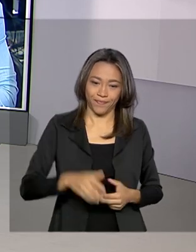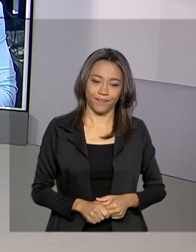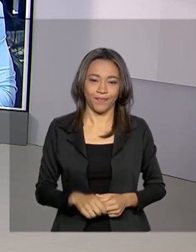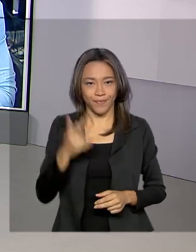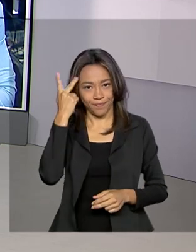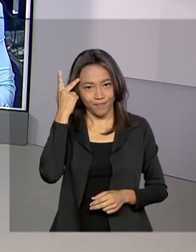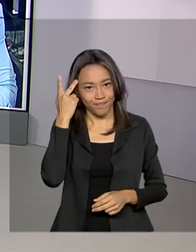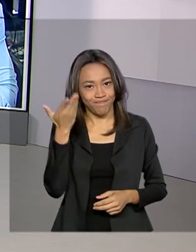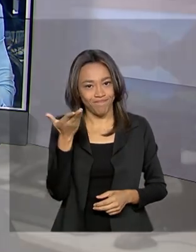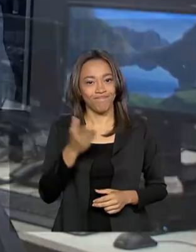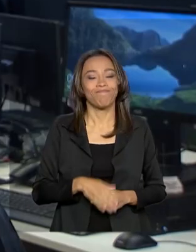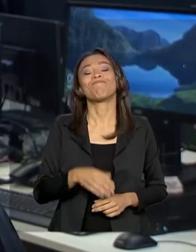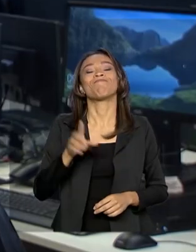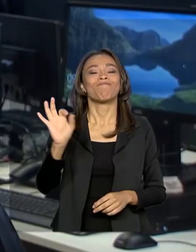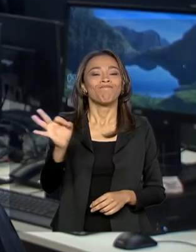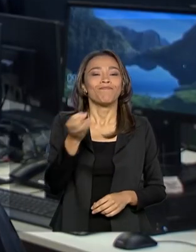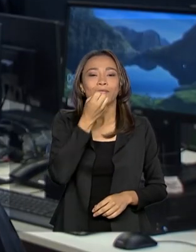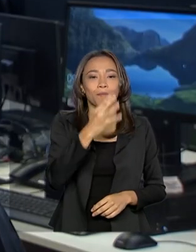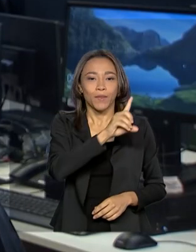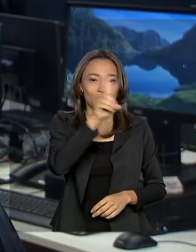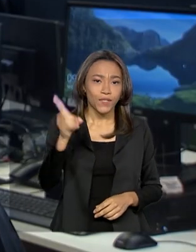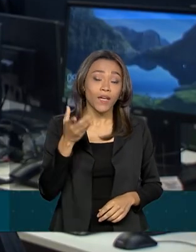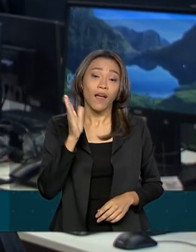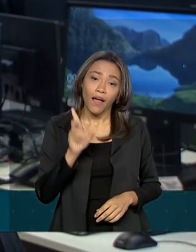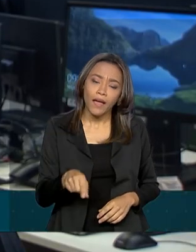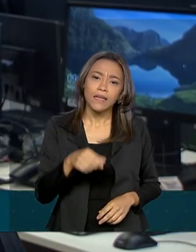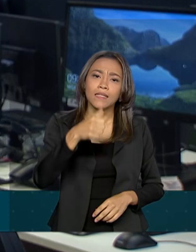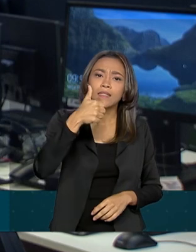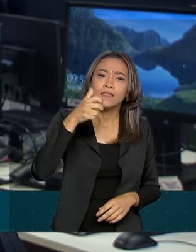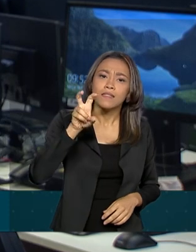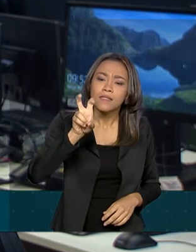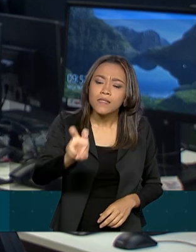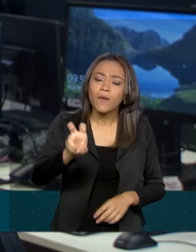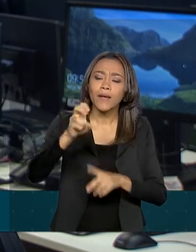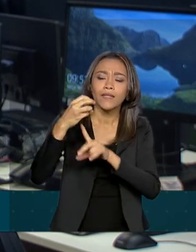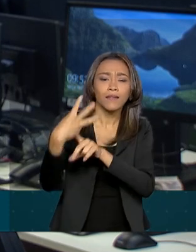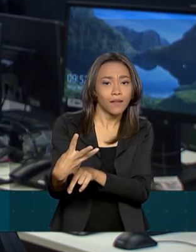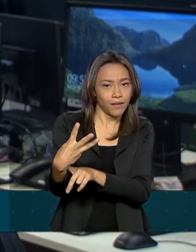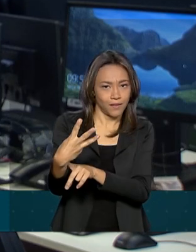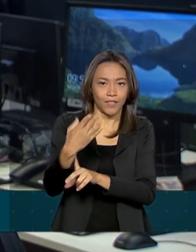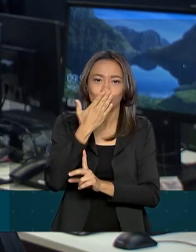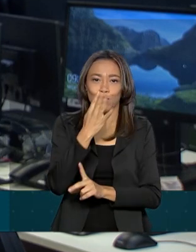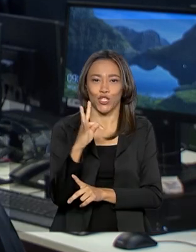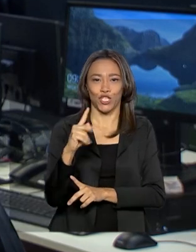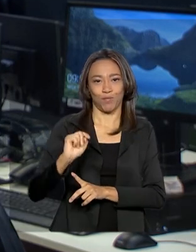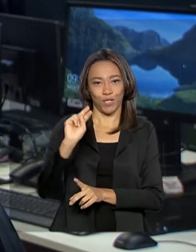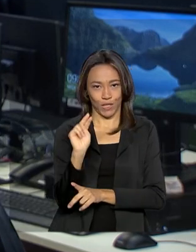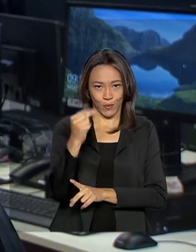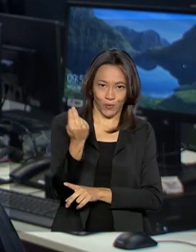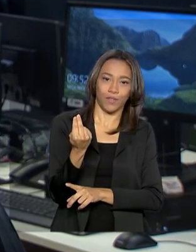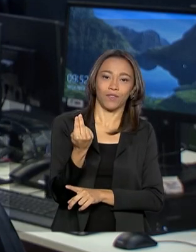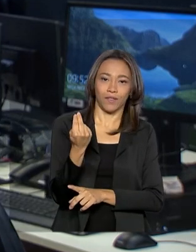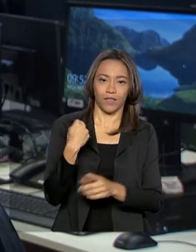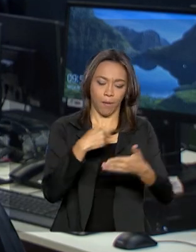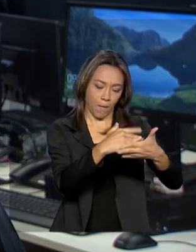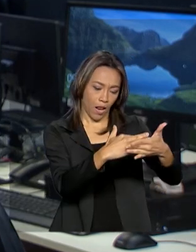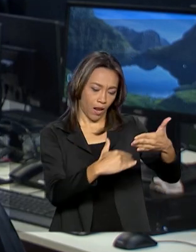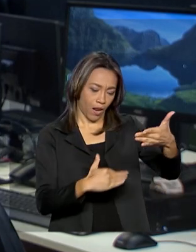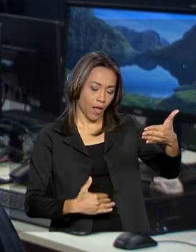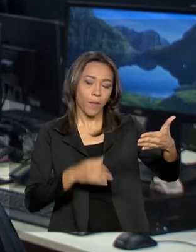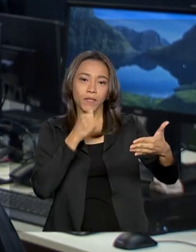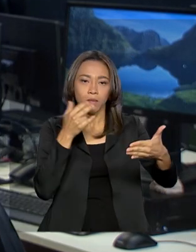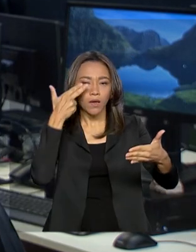Bom dia, Renata. É isso mesmo. Olha, são 53 tipos de procedimentos cirúrgicos que estão na lista, como